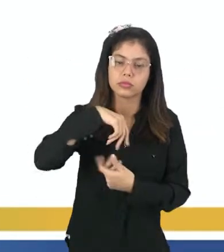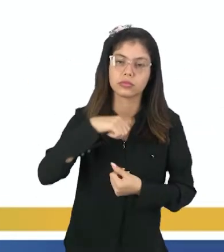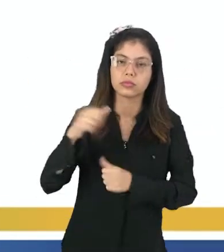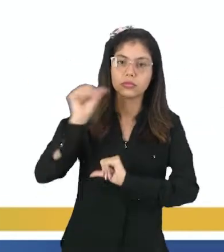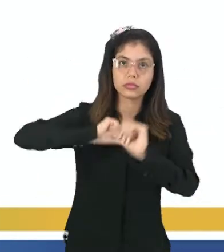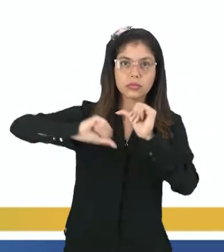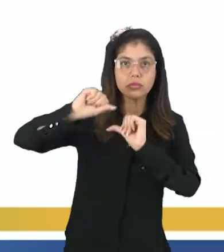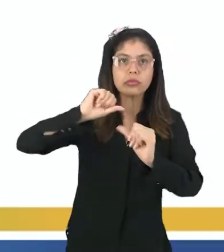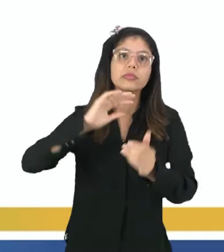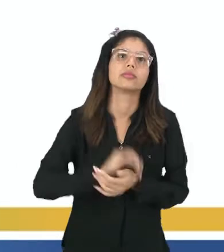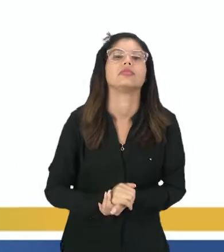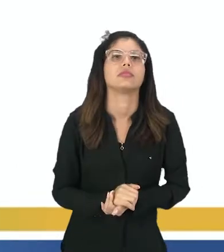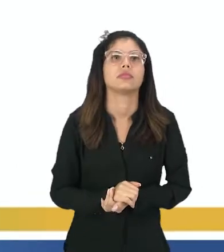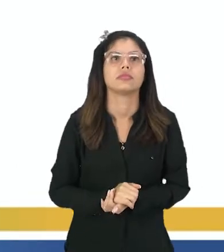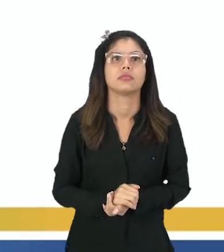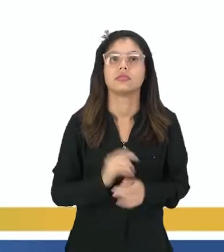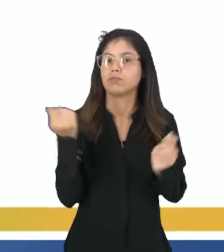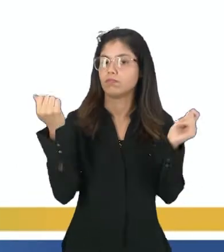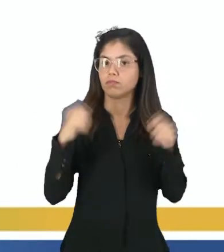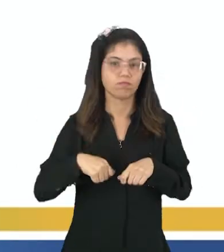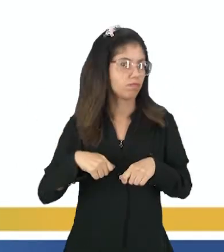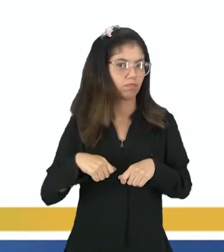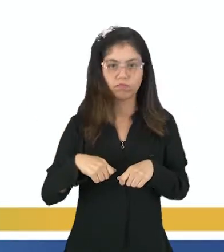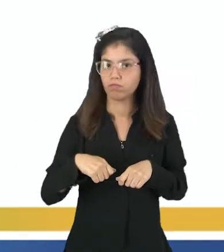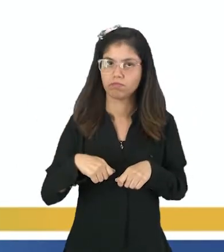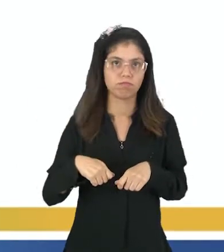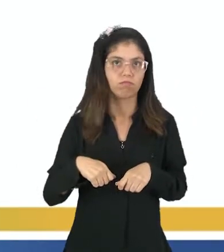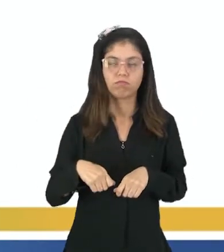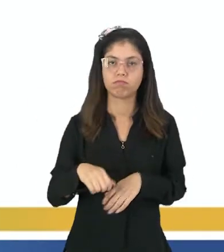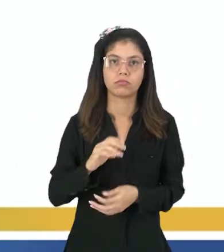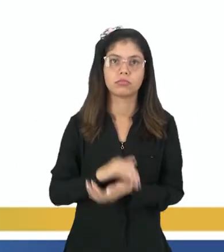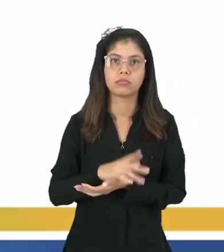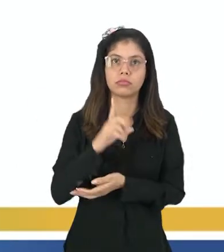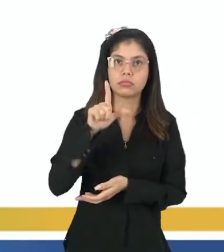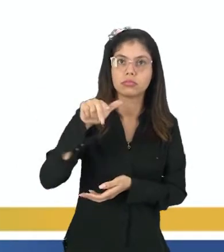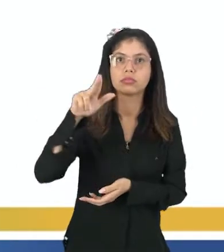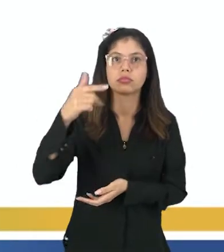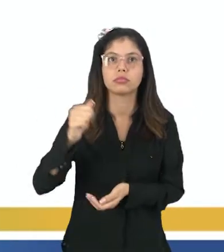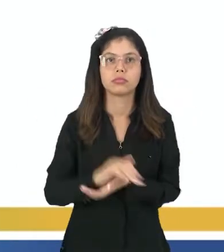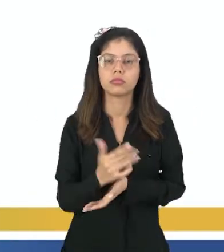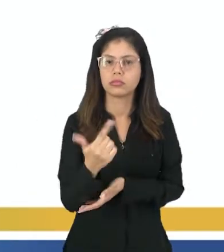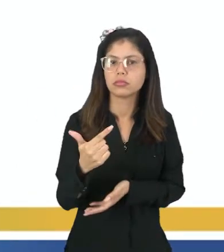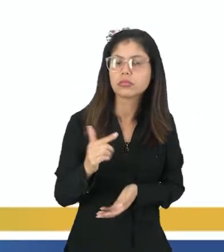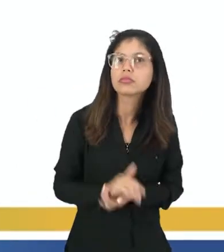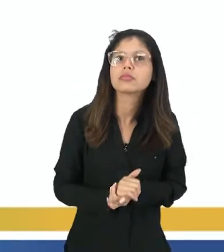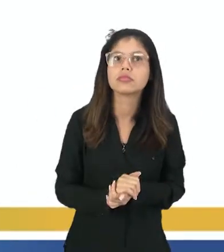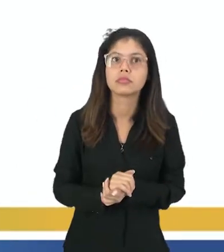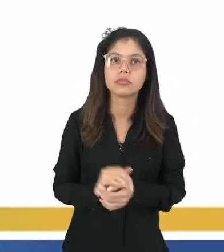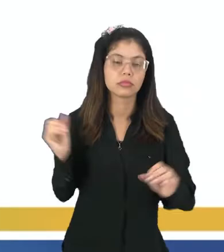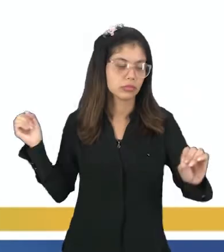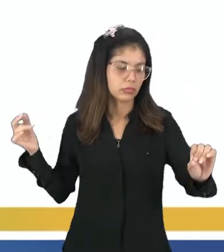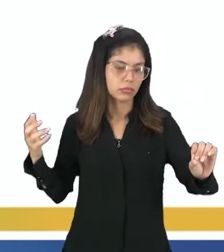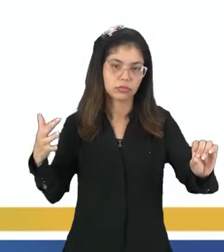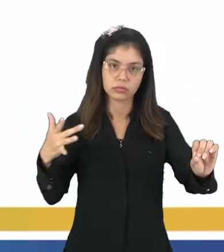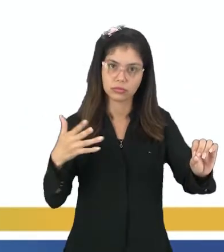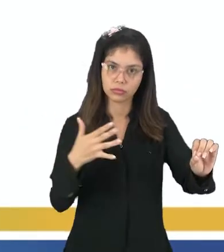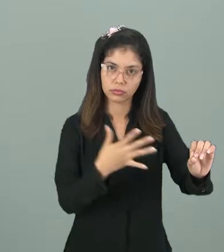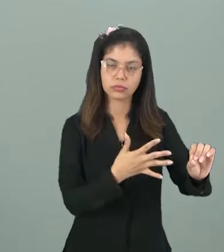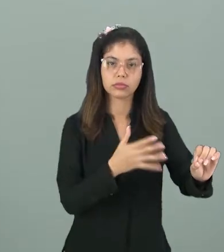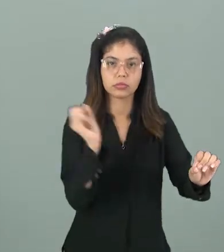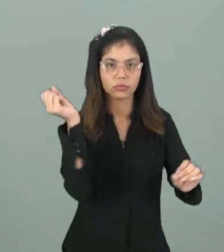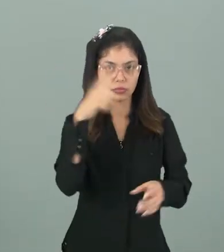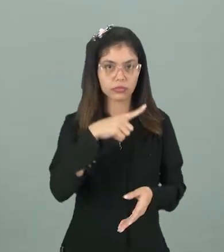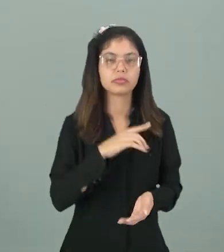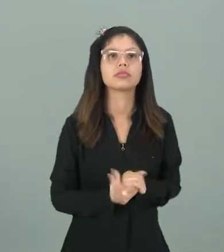contrário disso, não possuem sua própria luz. Eles, na verdade, vão ser iluminados pela luz que vem do Sol.